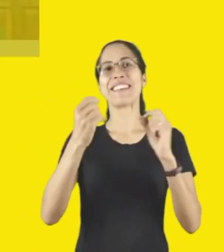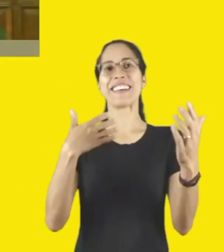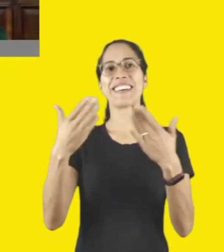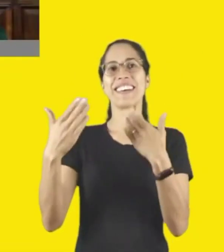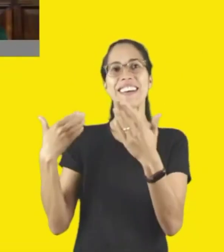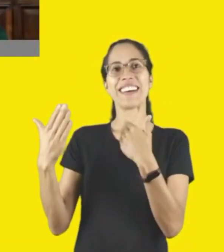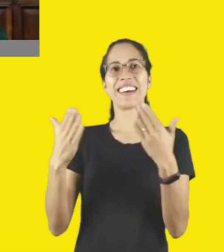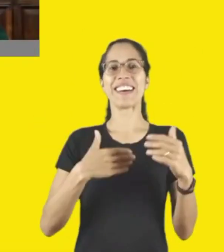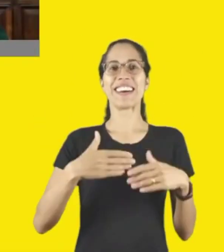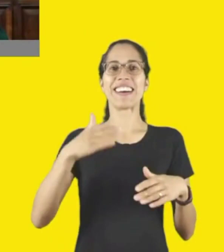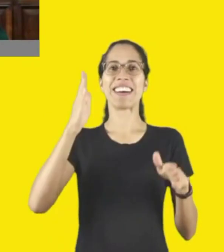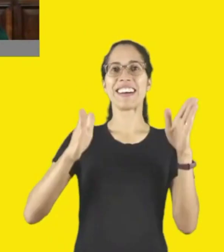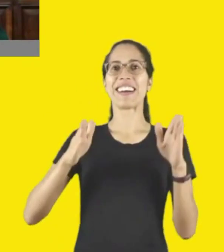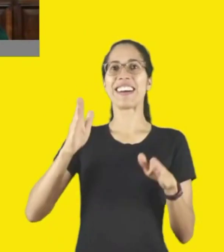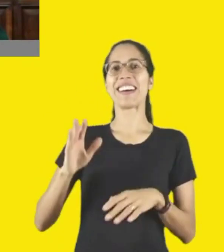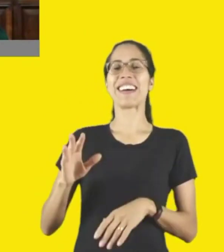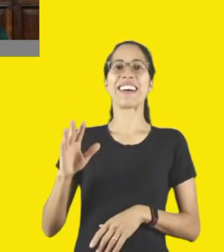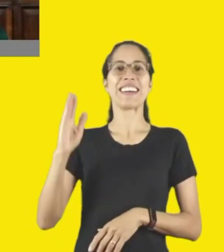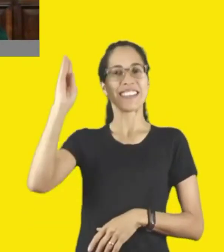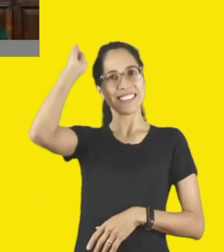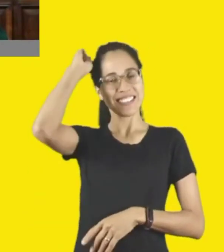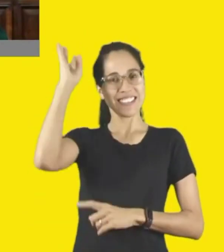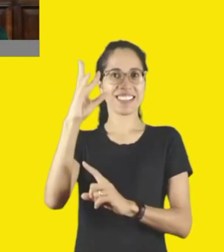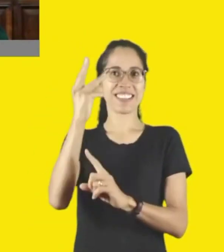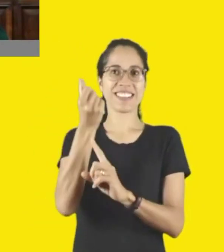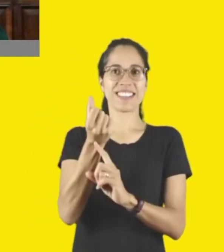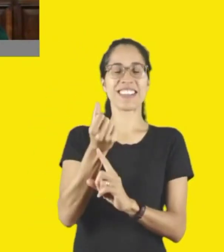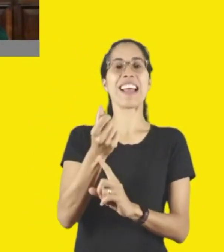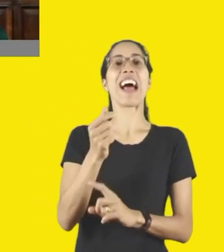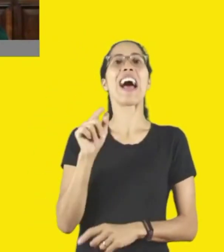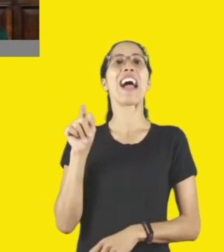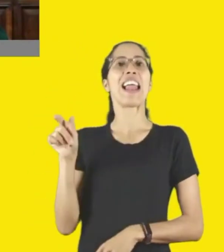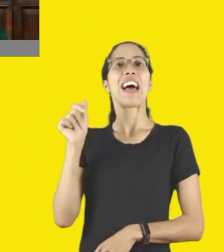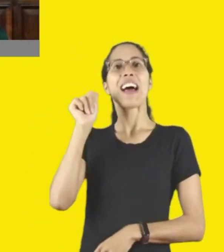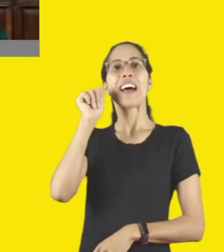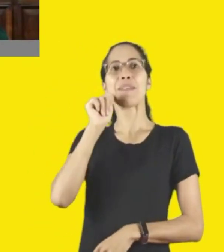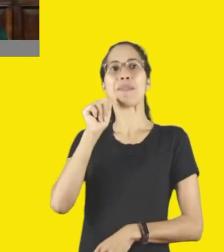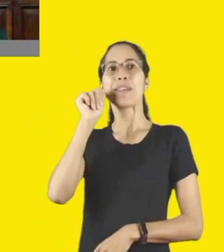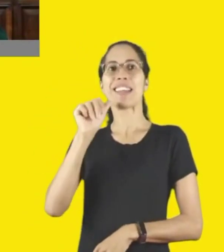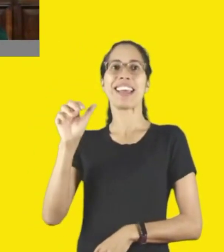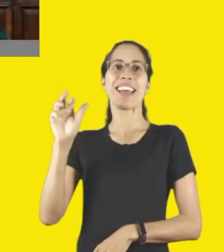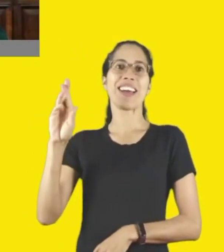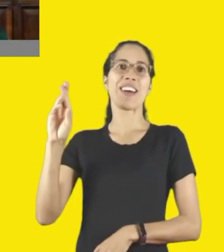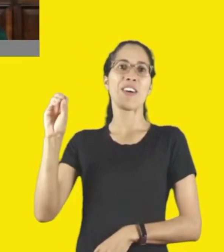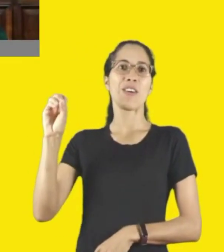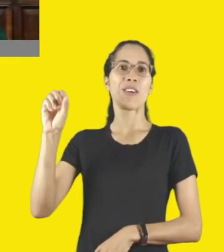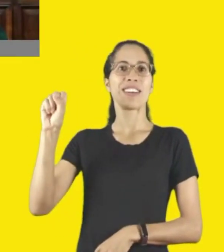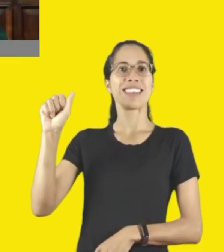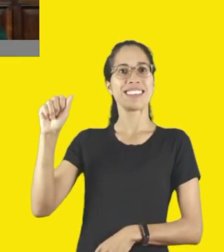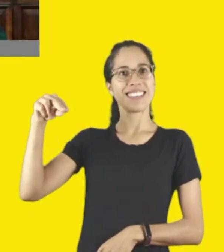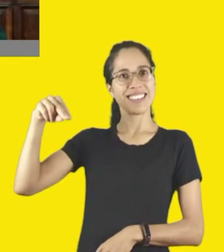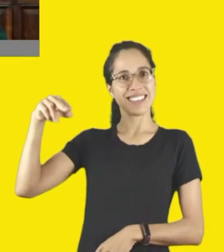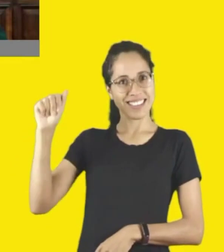com a palavra a Superintendente Técnico Social do Sesc São Paulo, Rosana Paulo da Cunha.